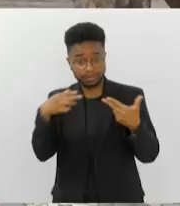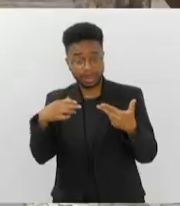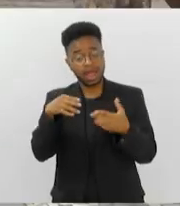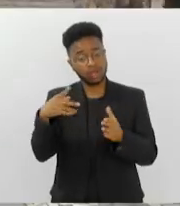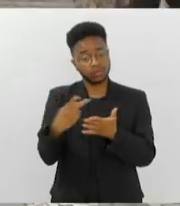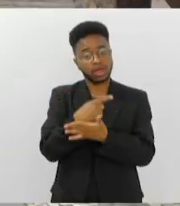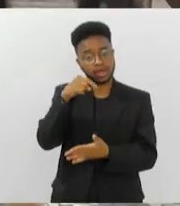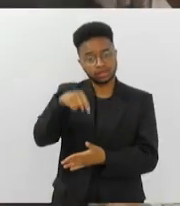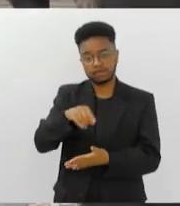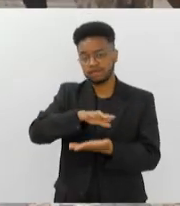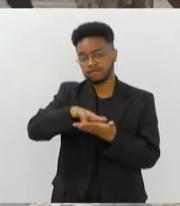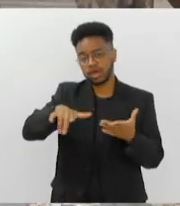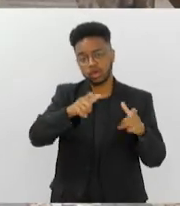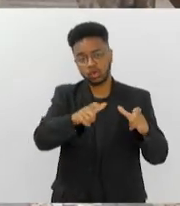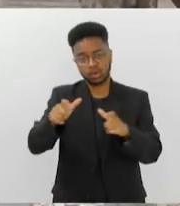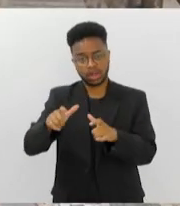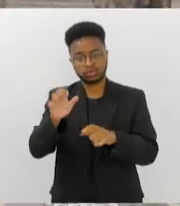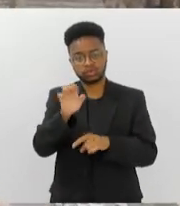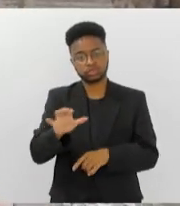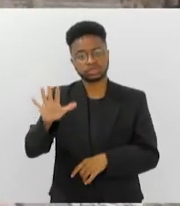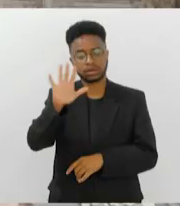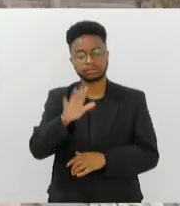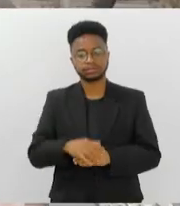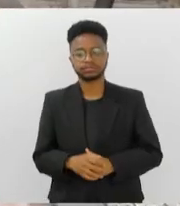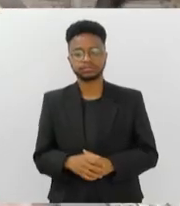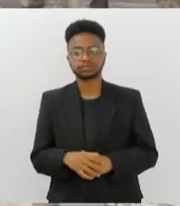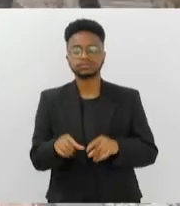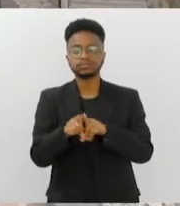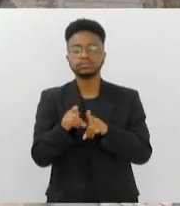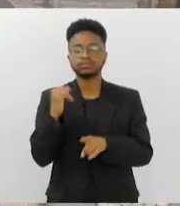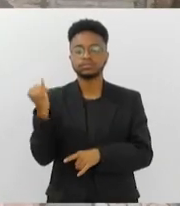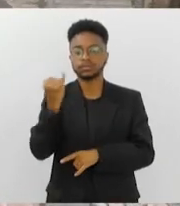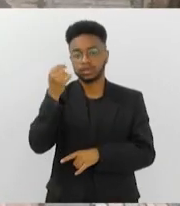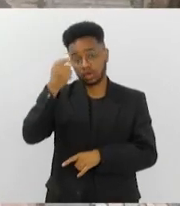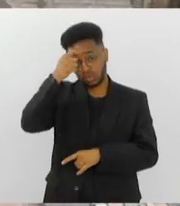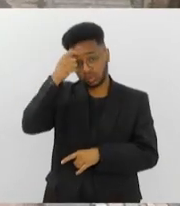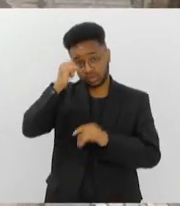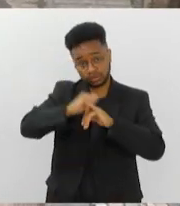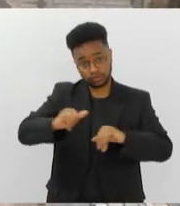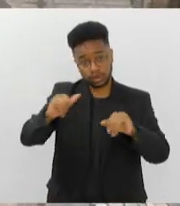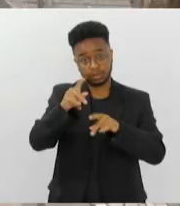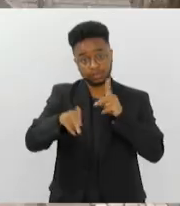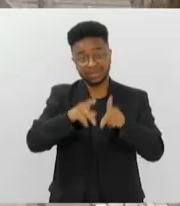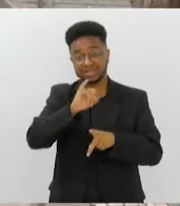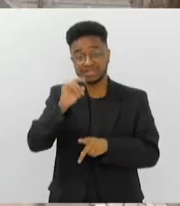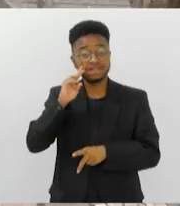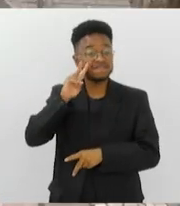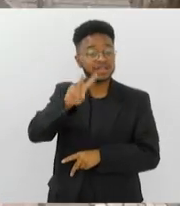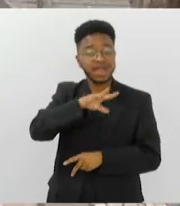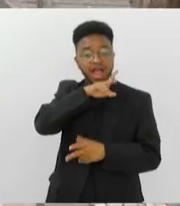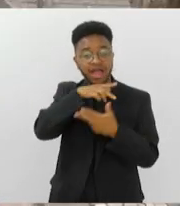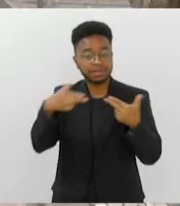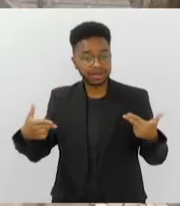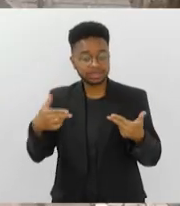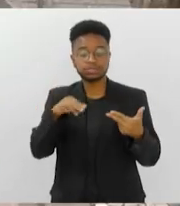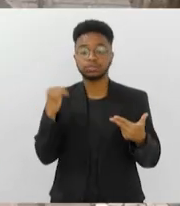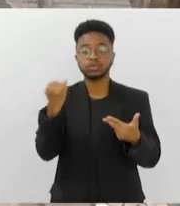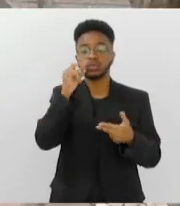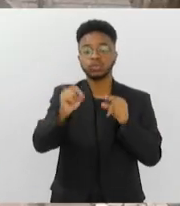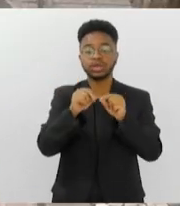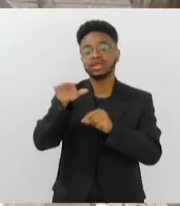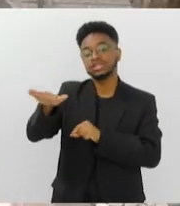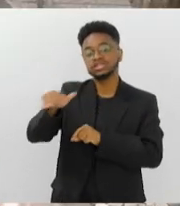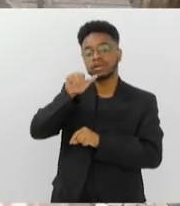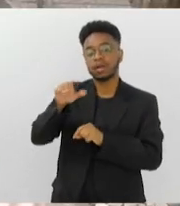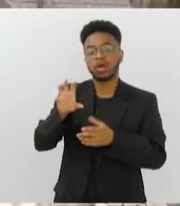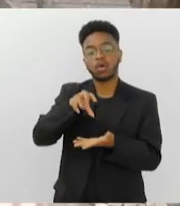Janeiro, em diversos locais aqui do Estado. E, Kleber, a importância também de conscientizar a população de que ao avistar um animal silvestre, é importante chamar um